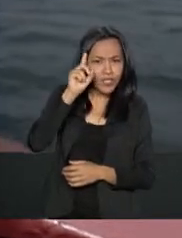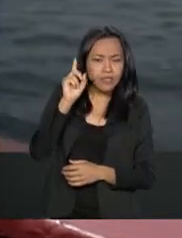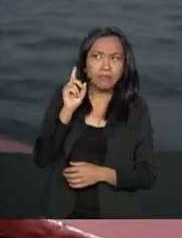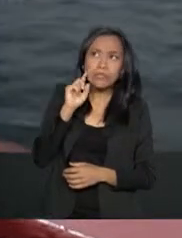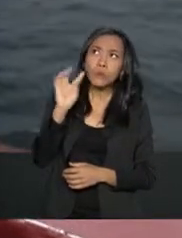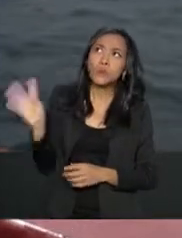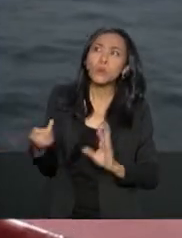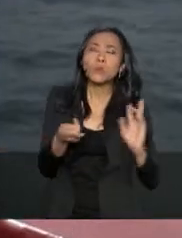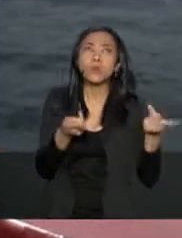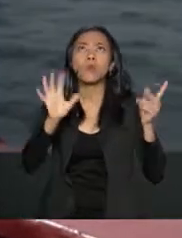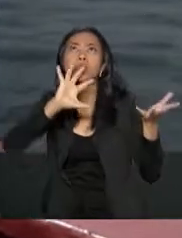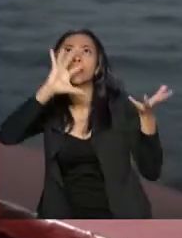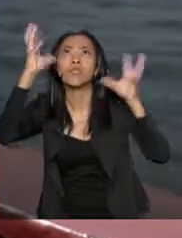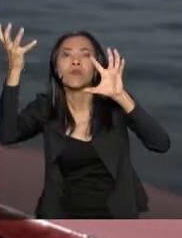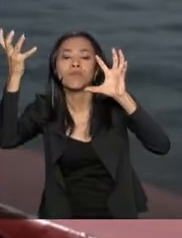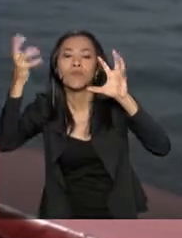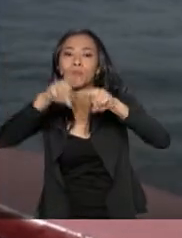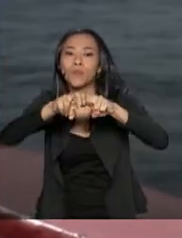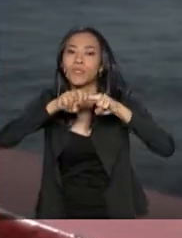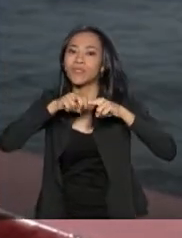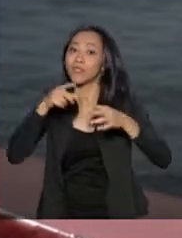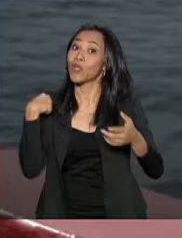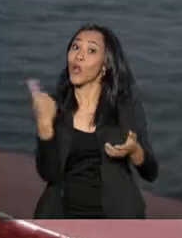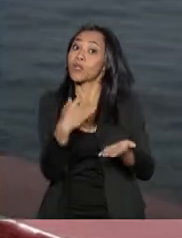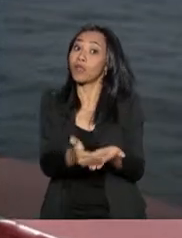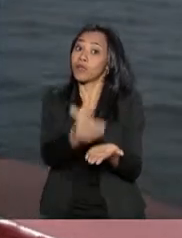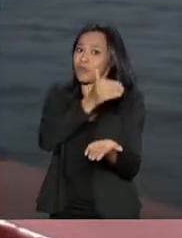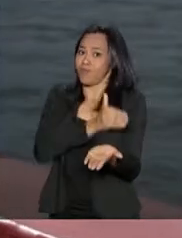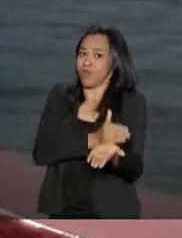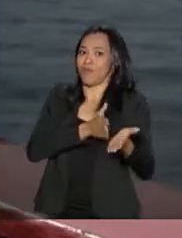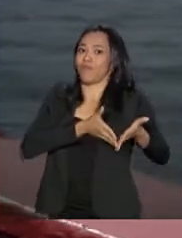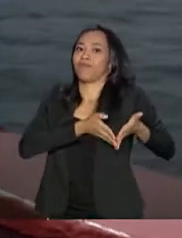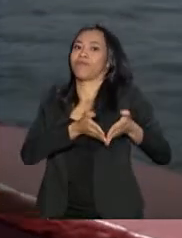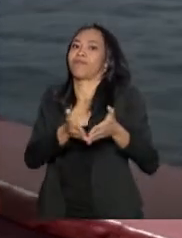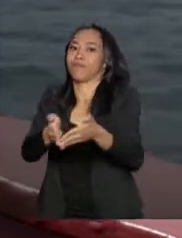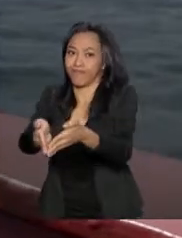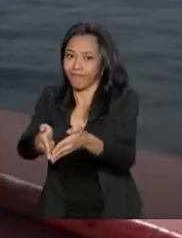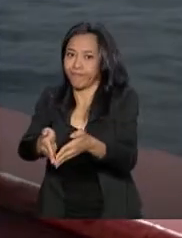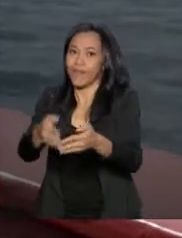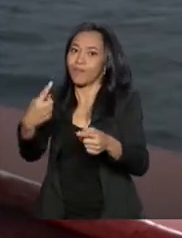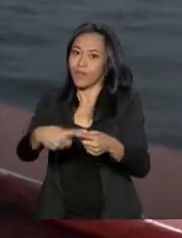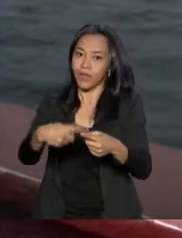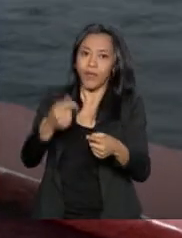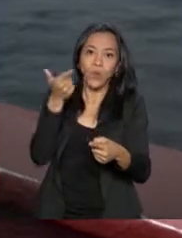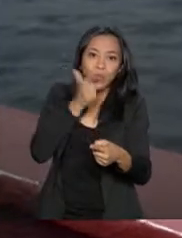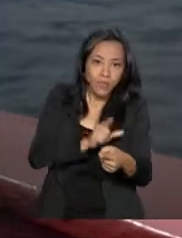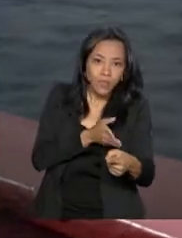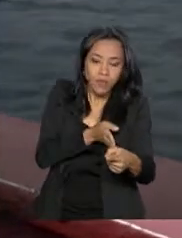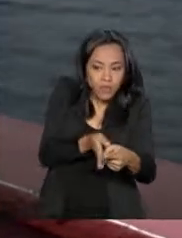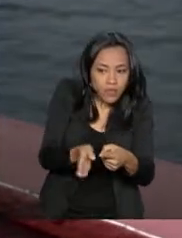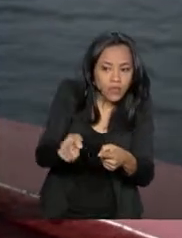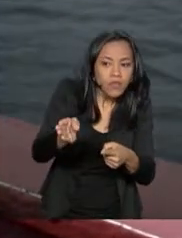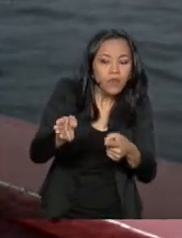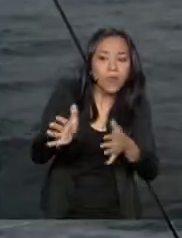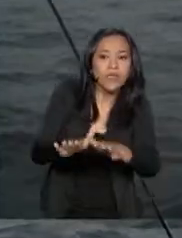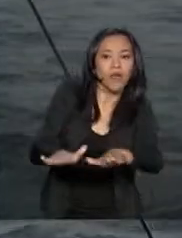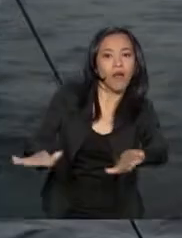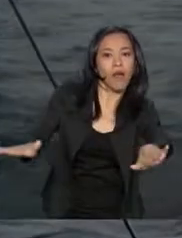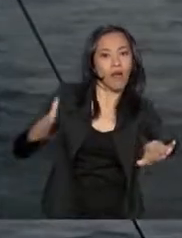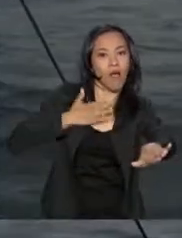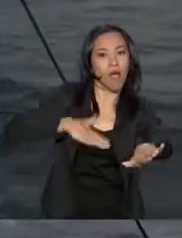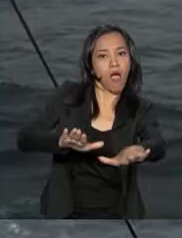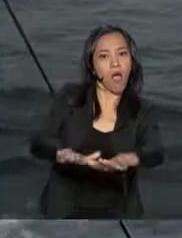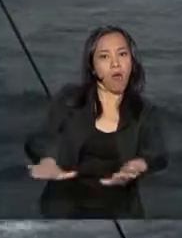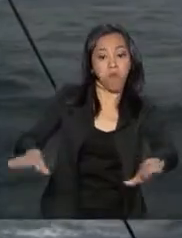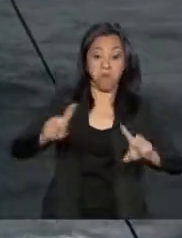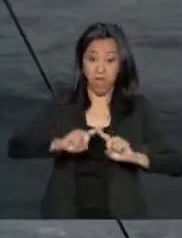por isso que o embarque foi até antecipado, justamente para que a gente pudesse passar pelo Drake com mais tranquilidade. Mas